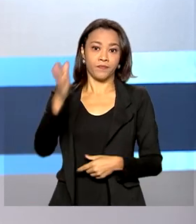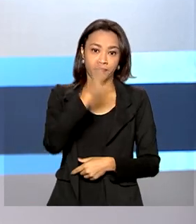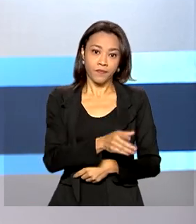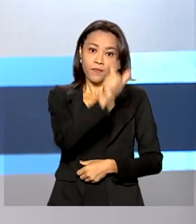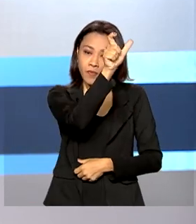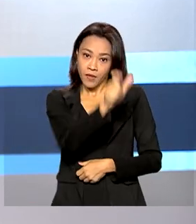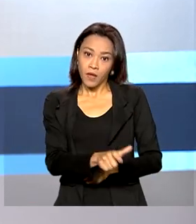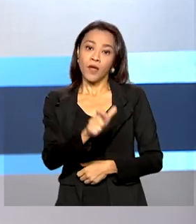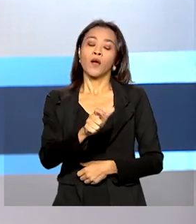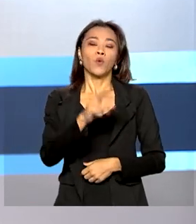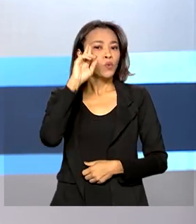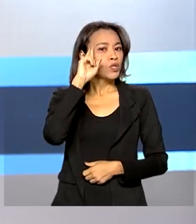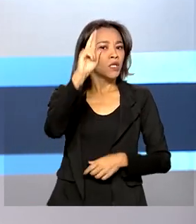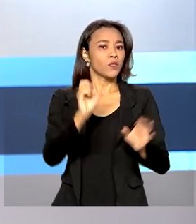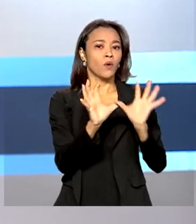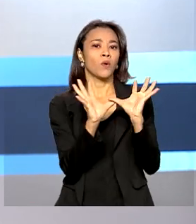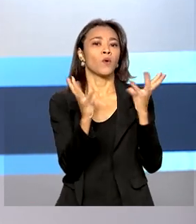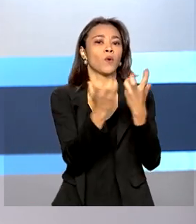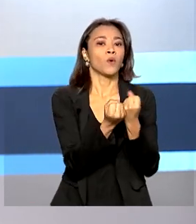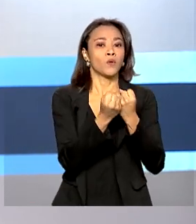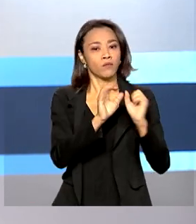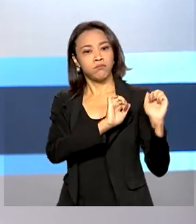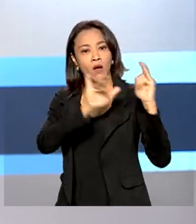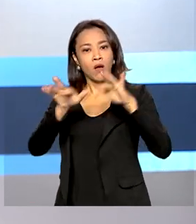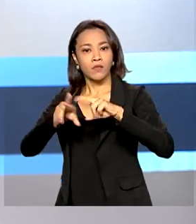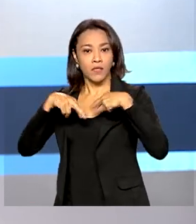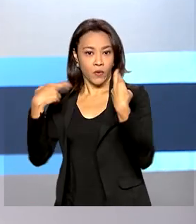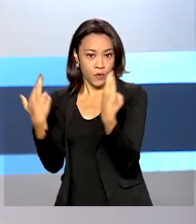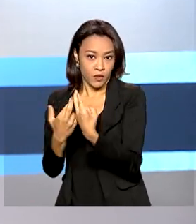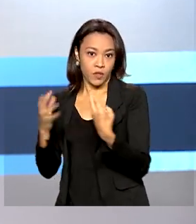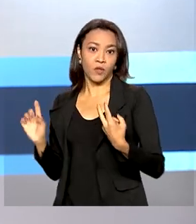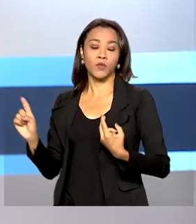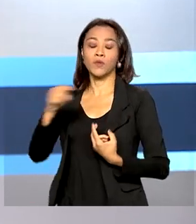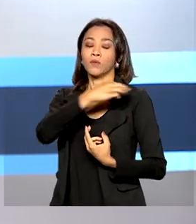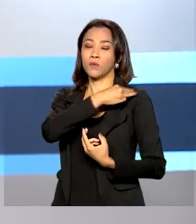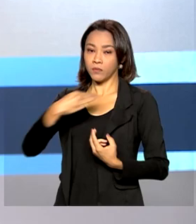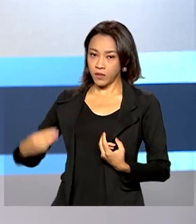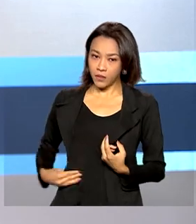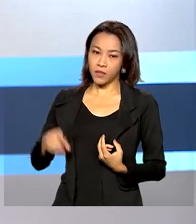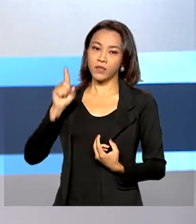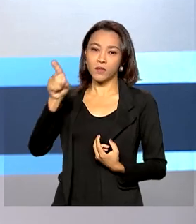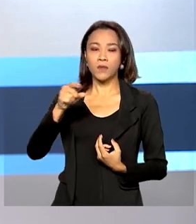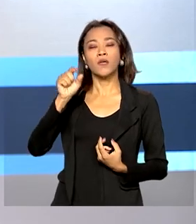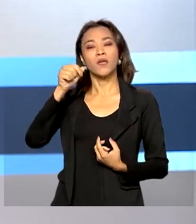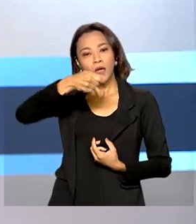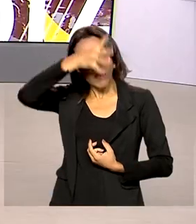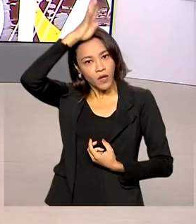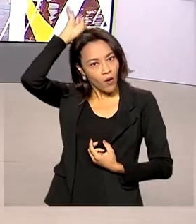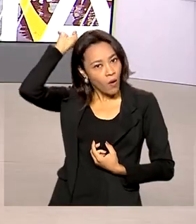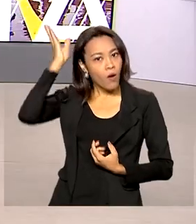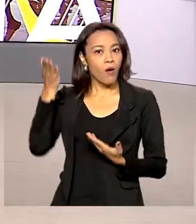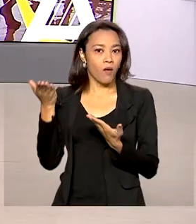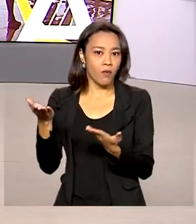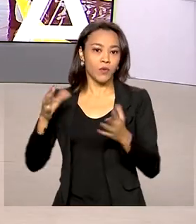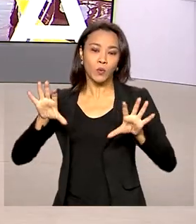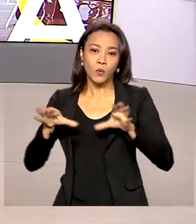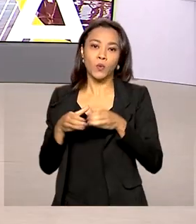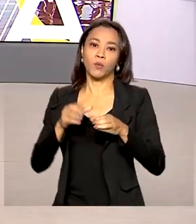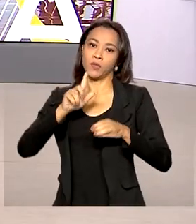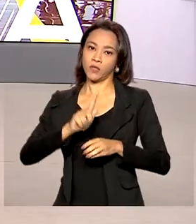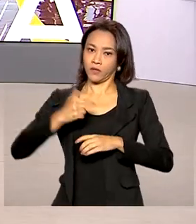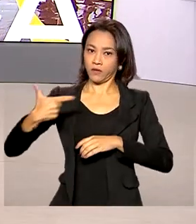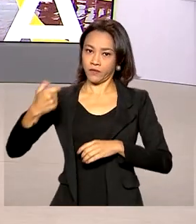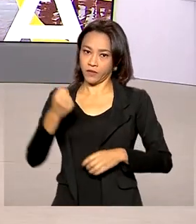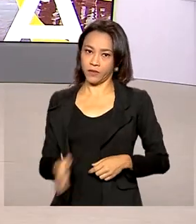ministro Marcelo Queiroga se reuniram em Roma após a abertura do encontro de ministros da saúde do G20. O